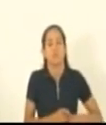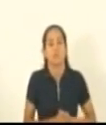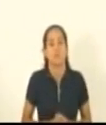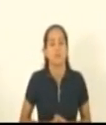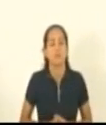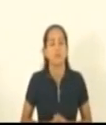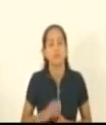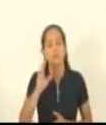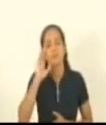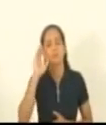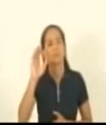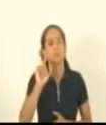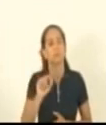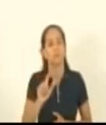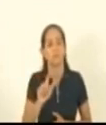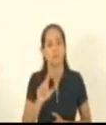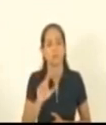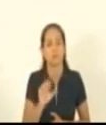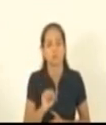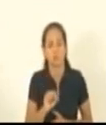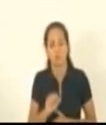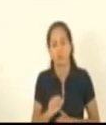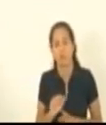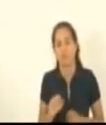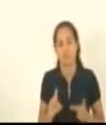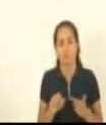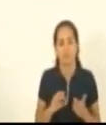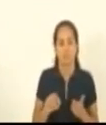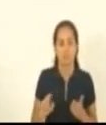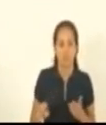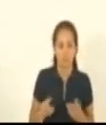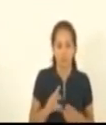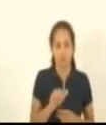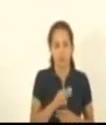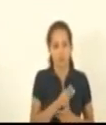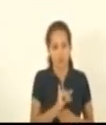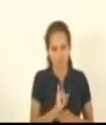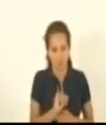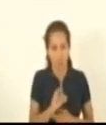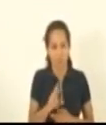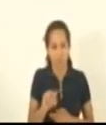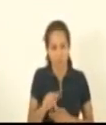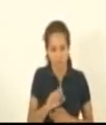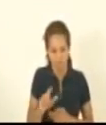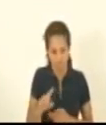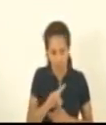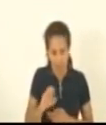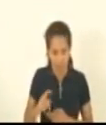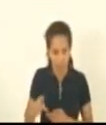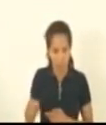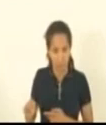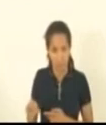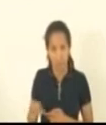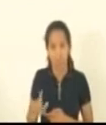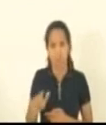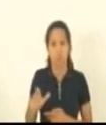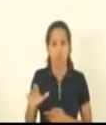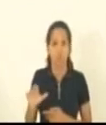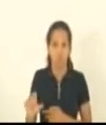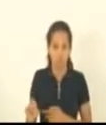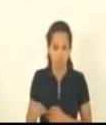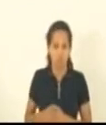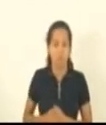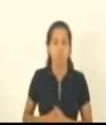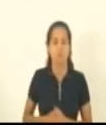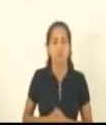Titulares Lucas Caramussa Dilce Espíndola Janete de Sá Dari Pagung Raquel Lessa Zé Preto Alcântaro Lucas Polese e Coronel